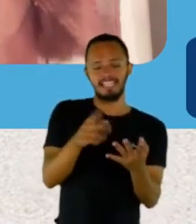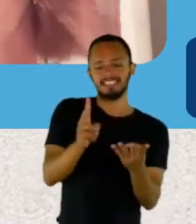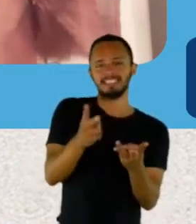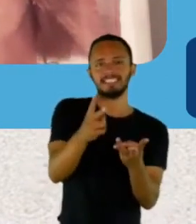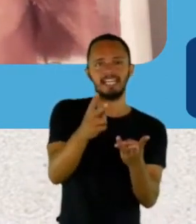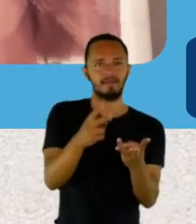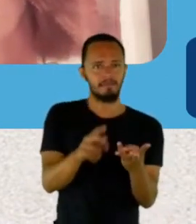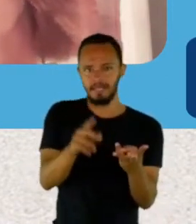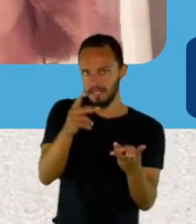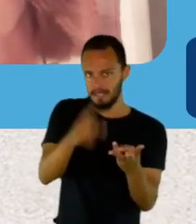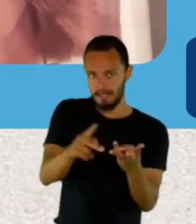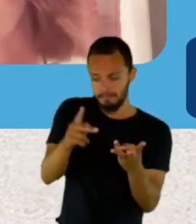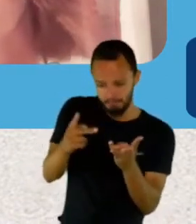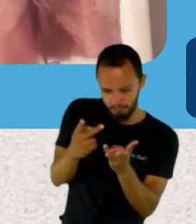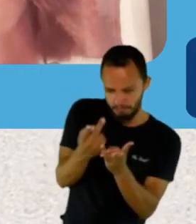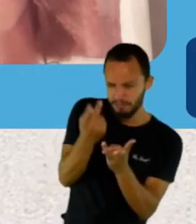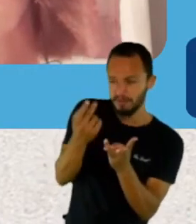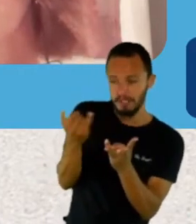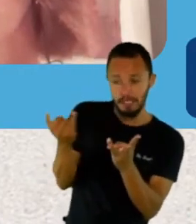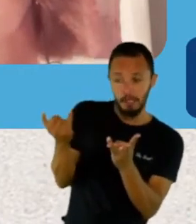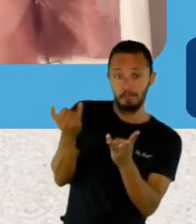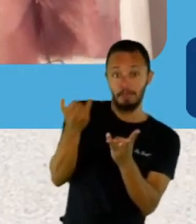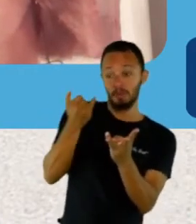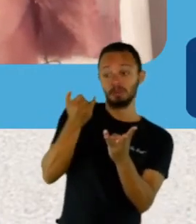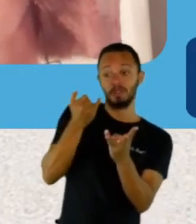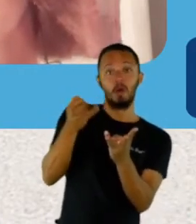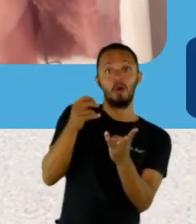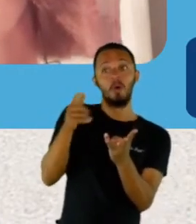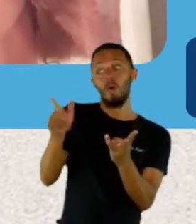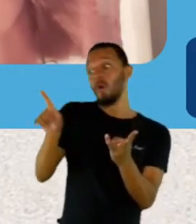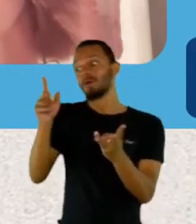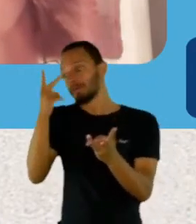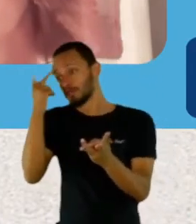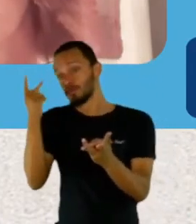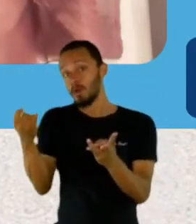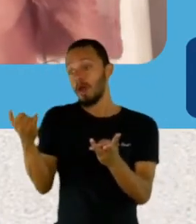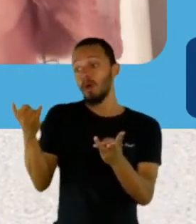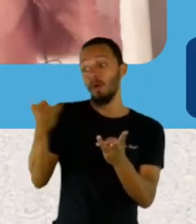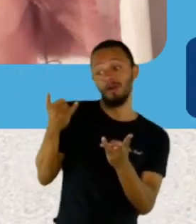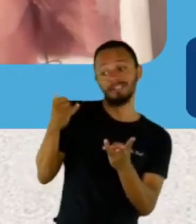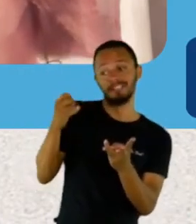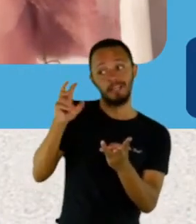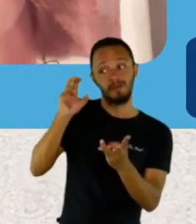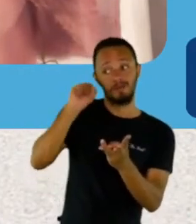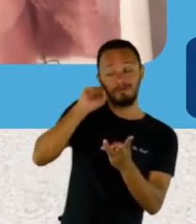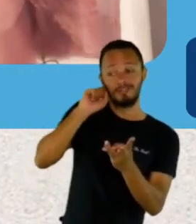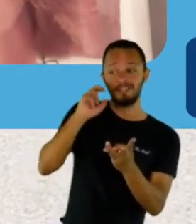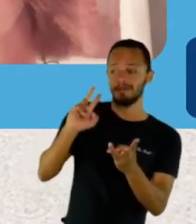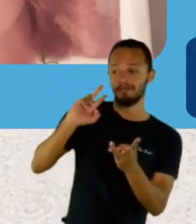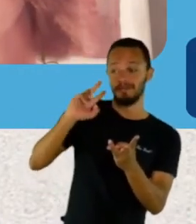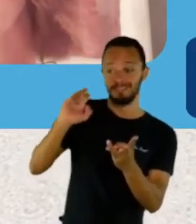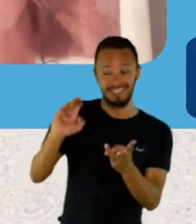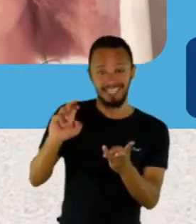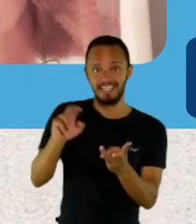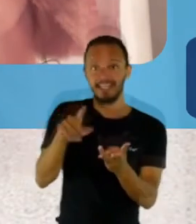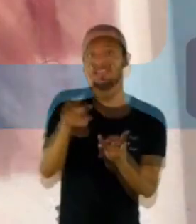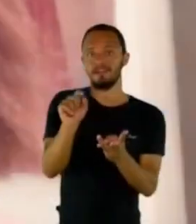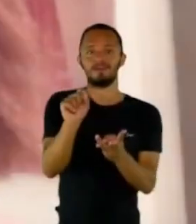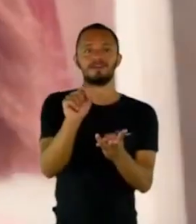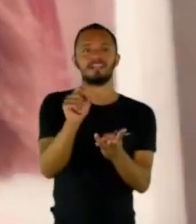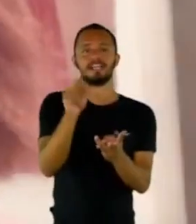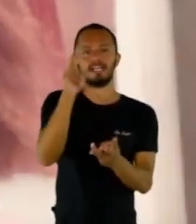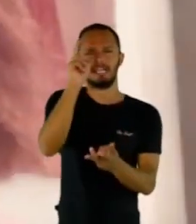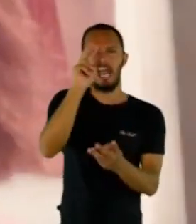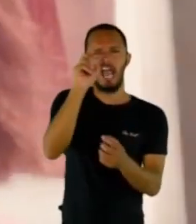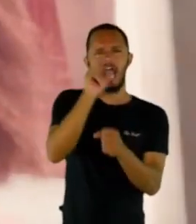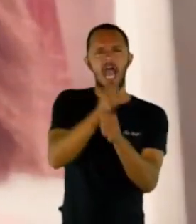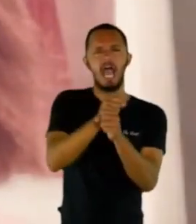ouviu acontecer e finalmente nos apresentou e ao mundo, o universo em que viveu, nos seus anos todos de observação